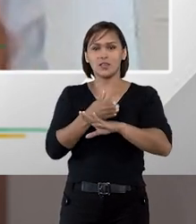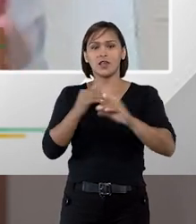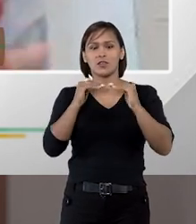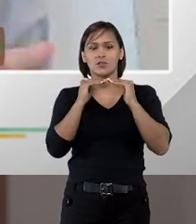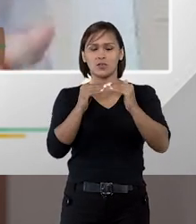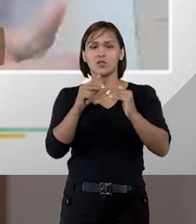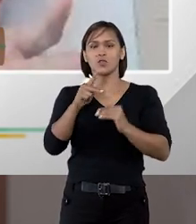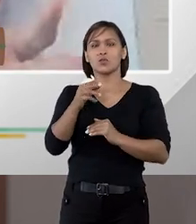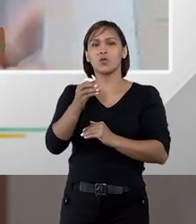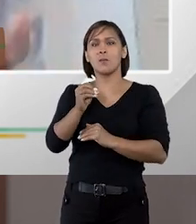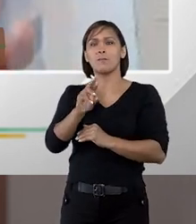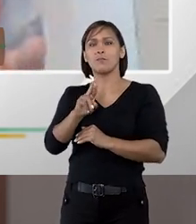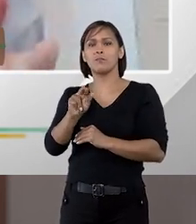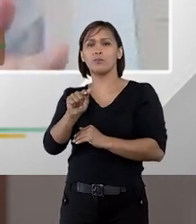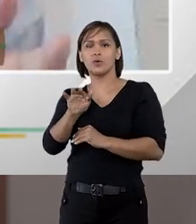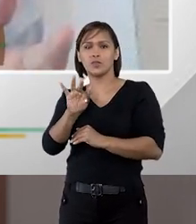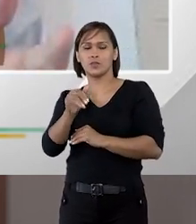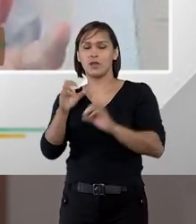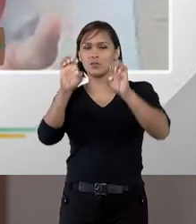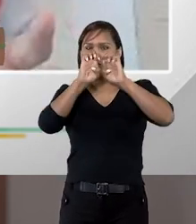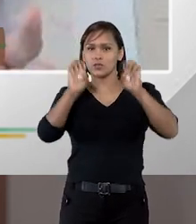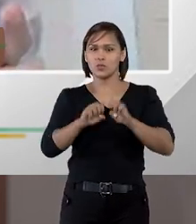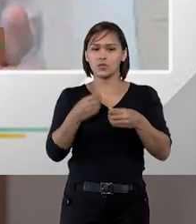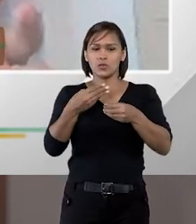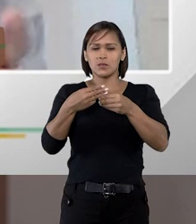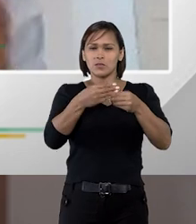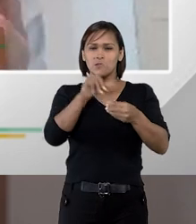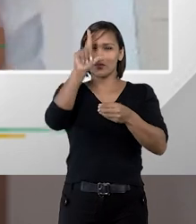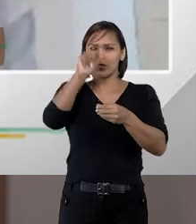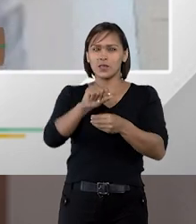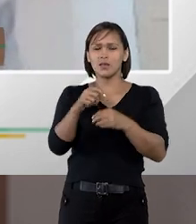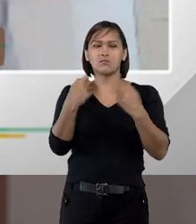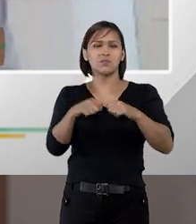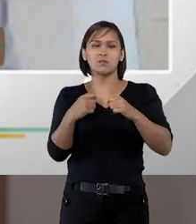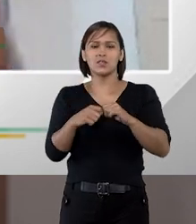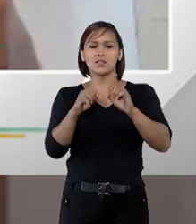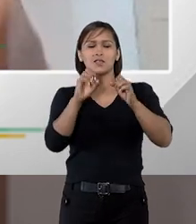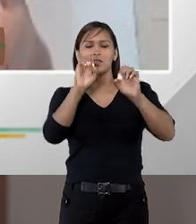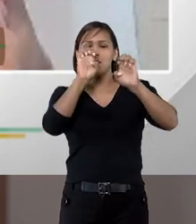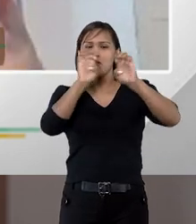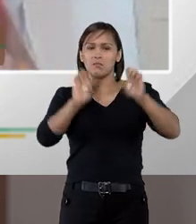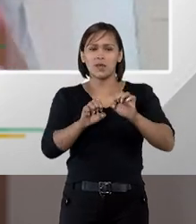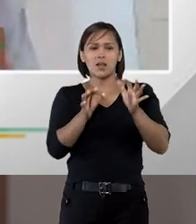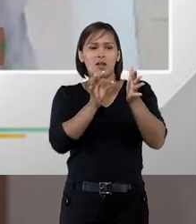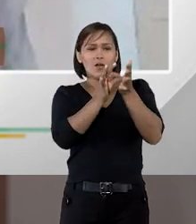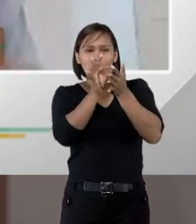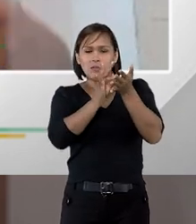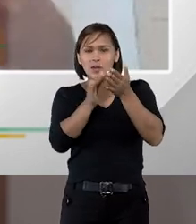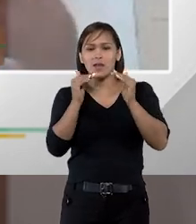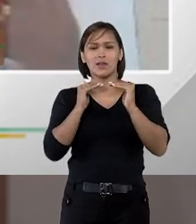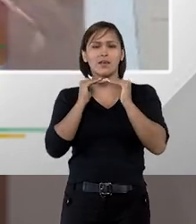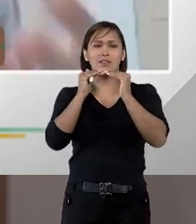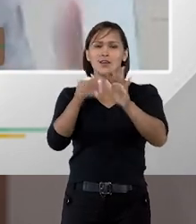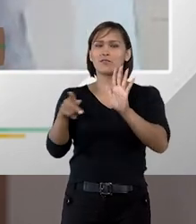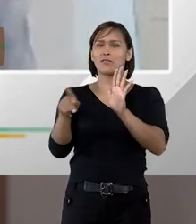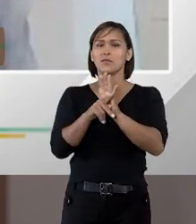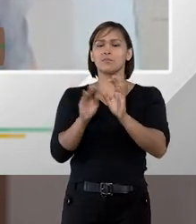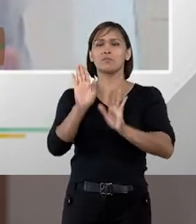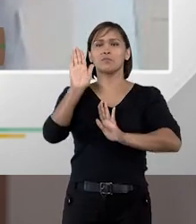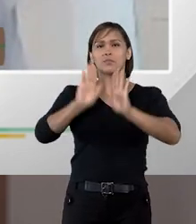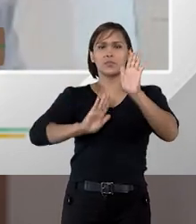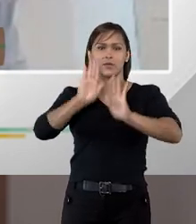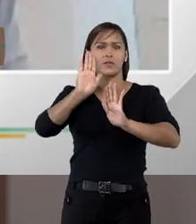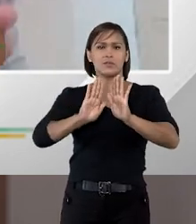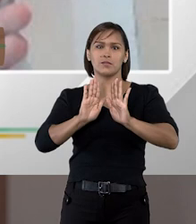portal que facilitaria para a estrutura de pequenos municípios que não precisarão montar as suas plataformas de